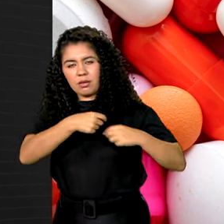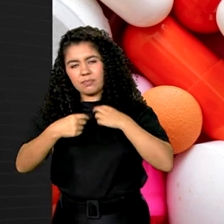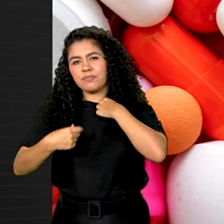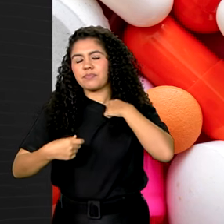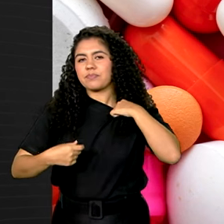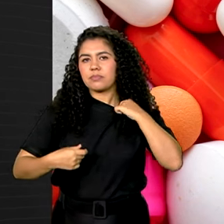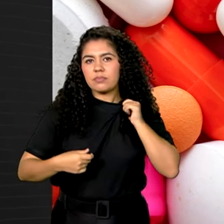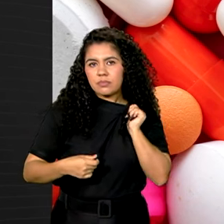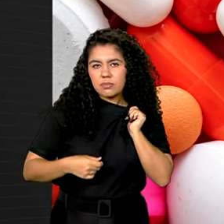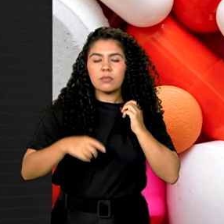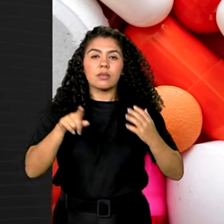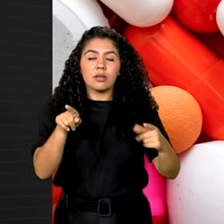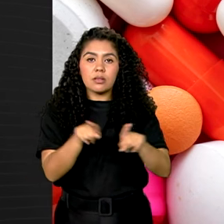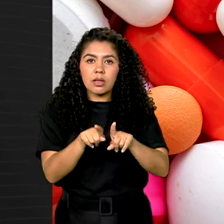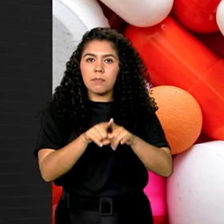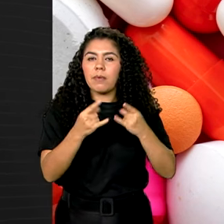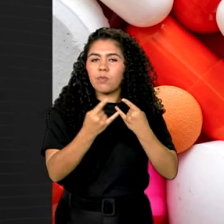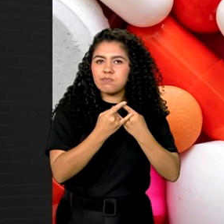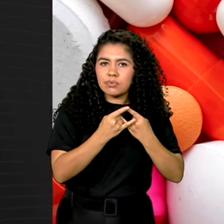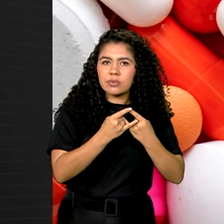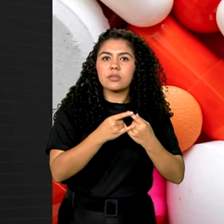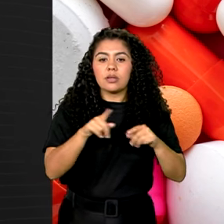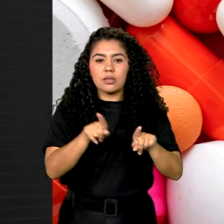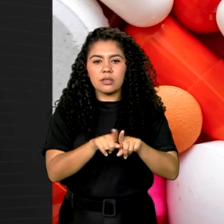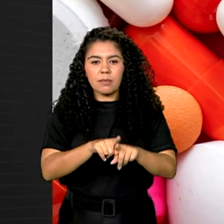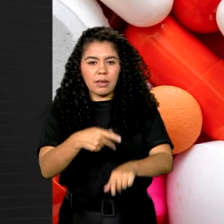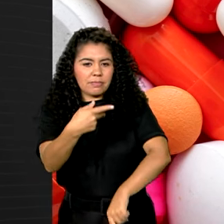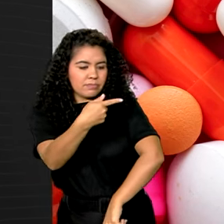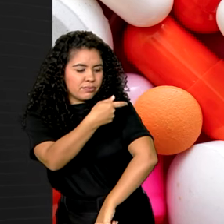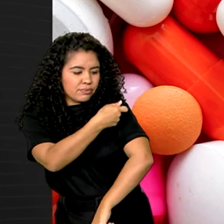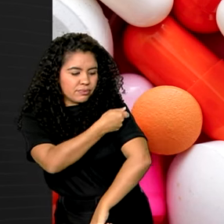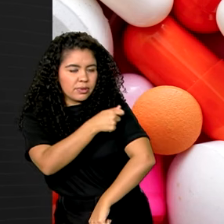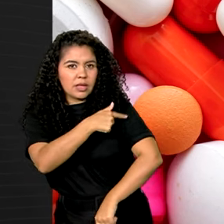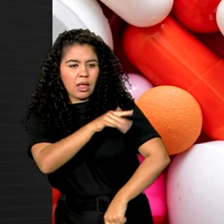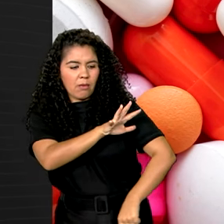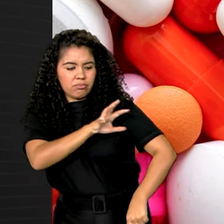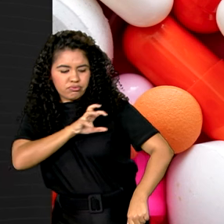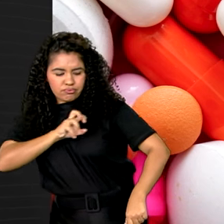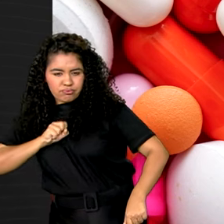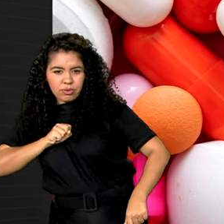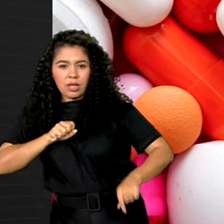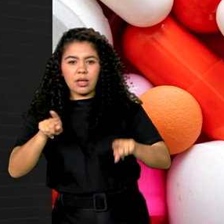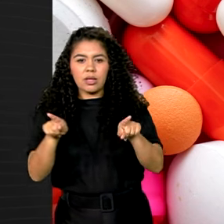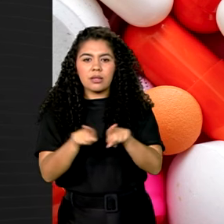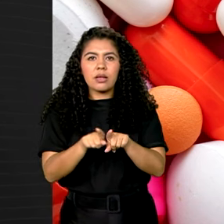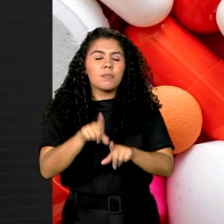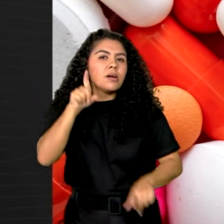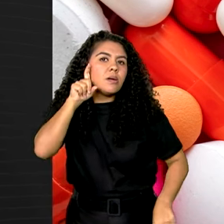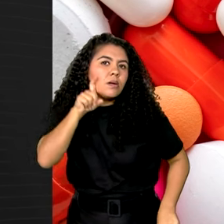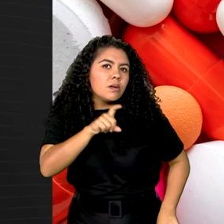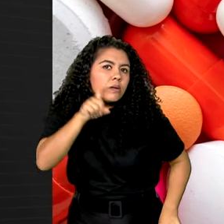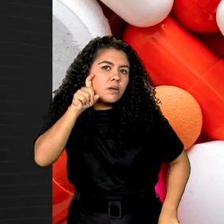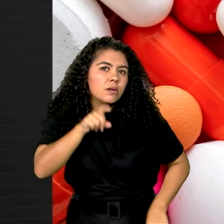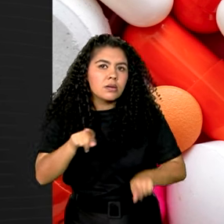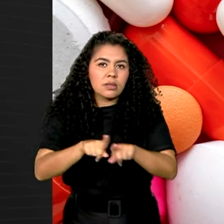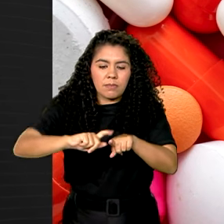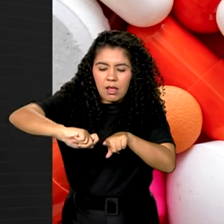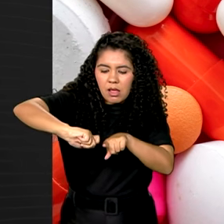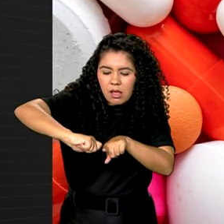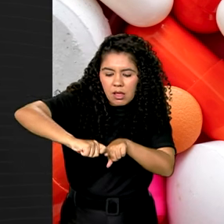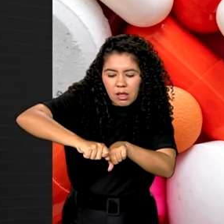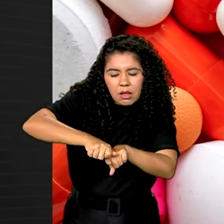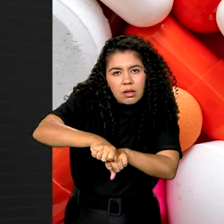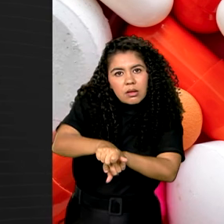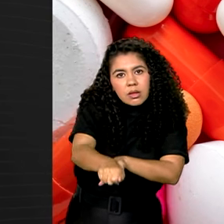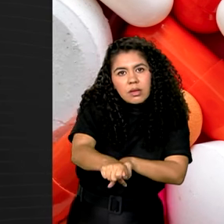sangue contaminado durante o compartilhamento de seringas, agulhas, lâminas de barbear e alicates de unha, da